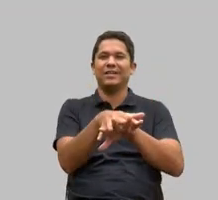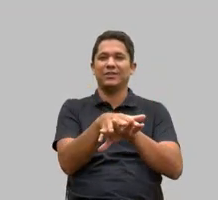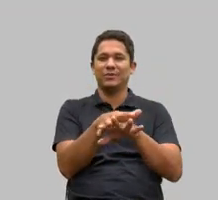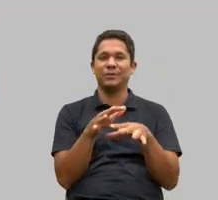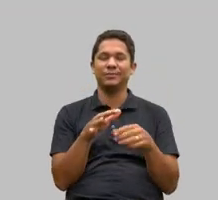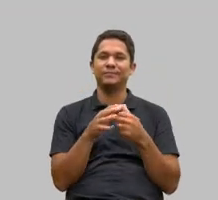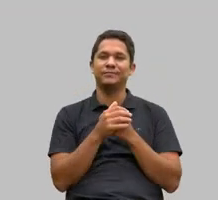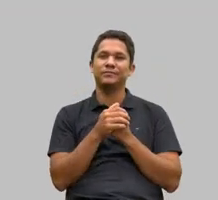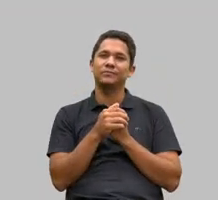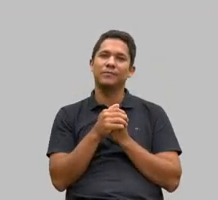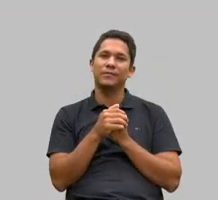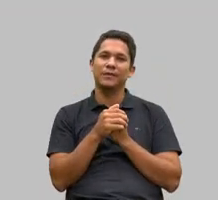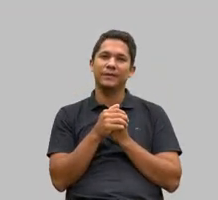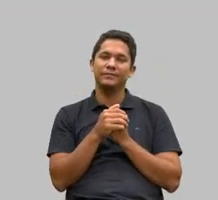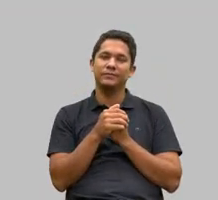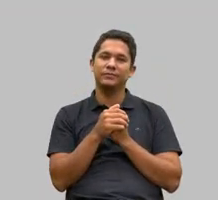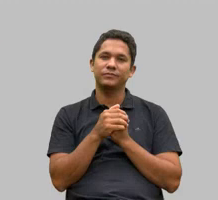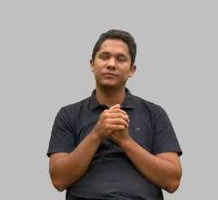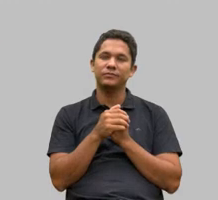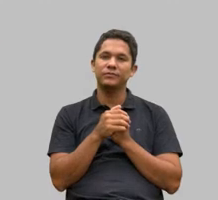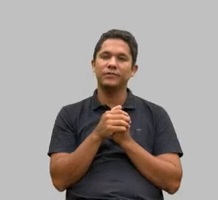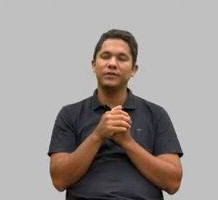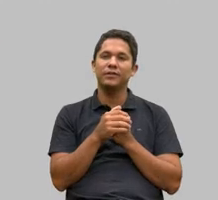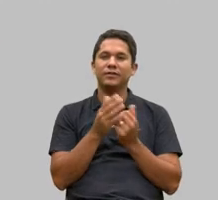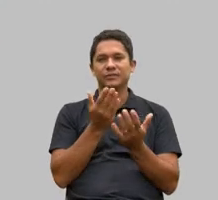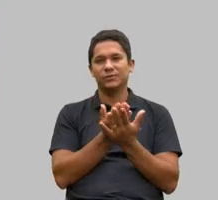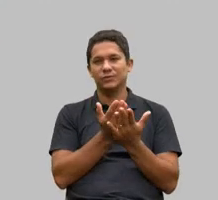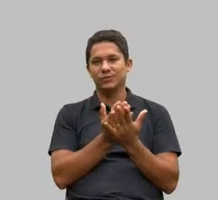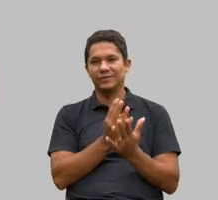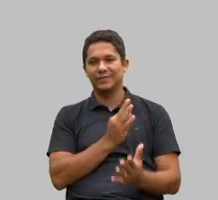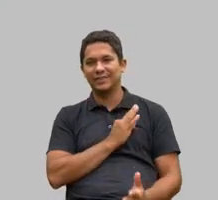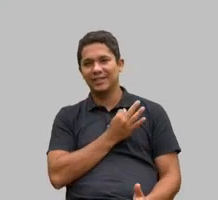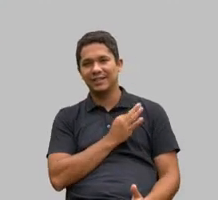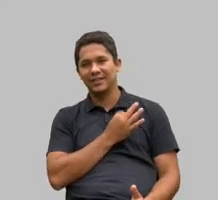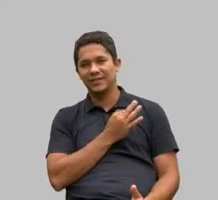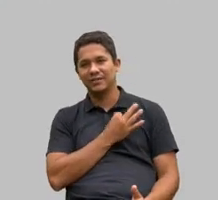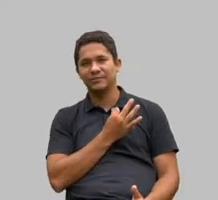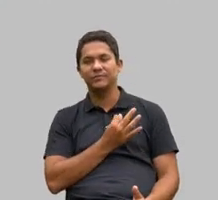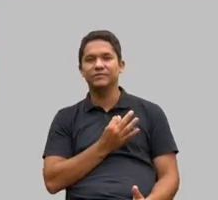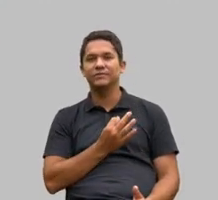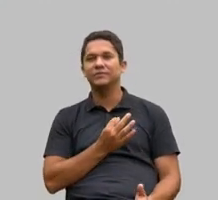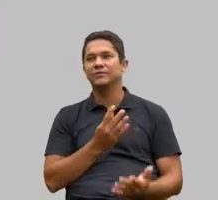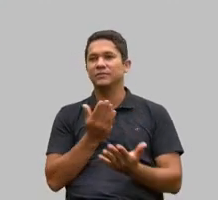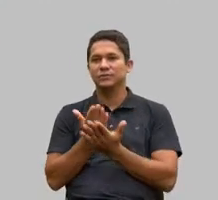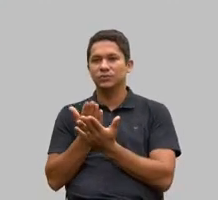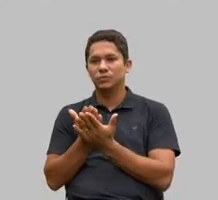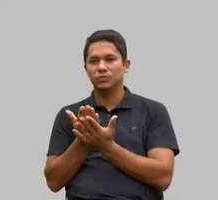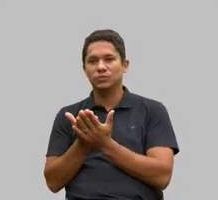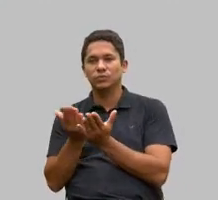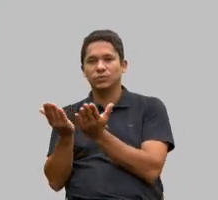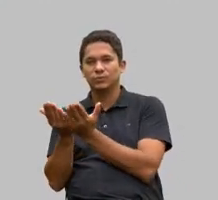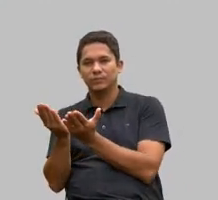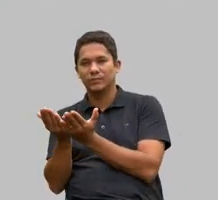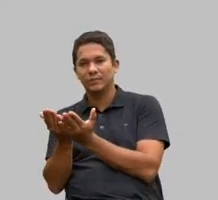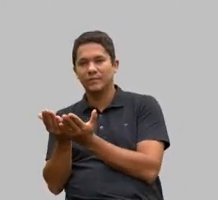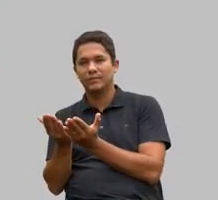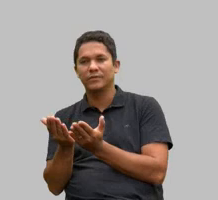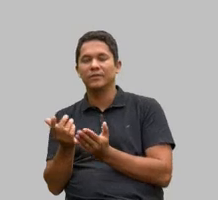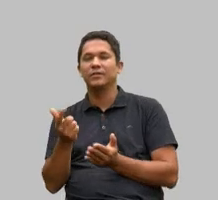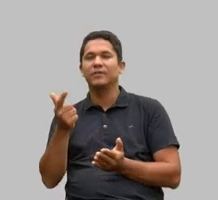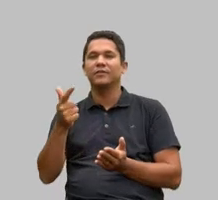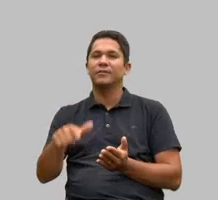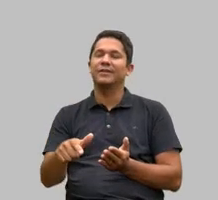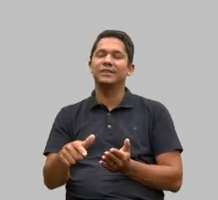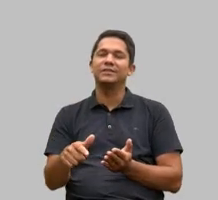o estudo do técnico onde o estudo eclesiástico e onde o estudo